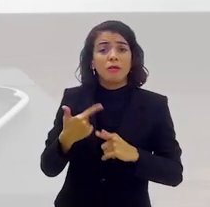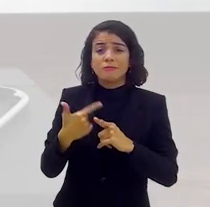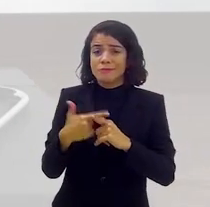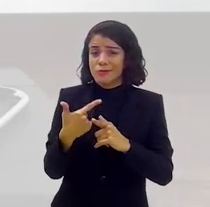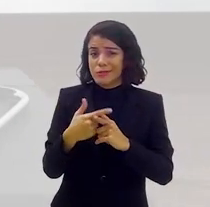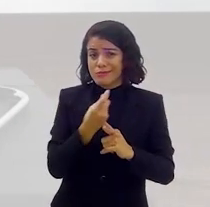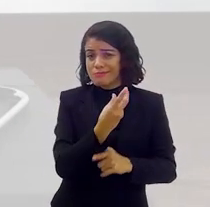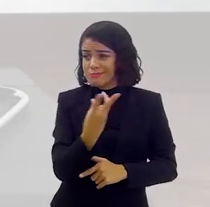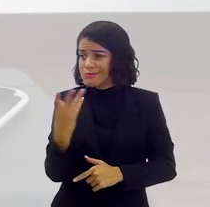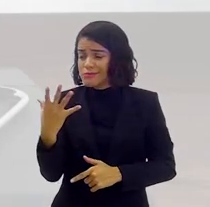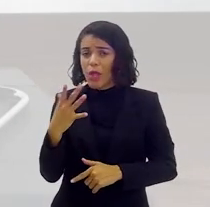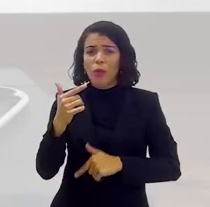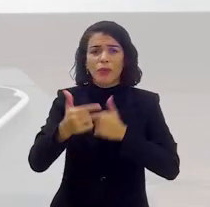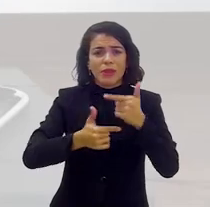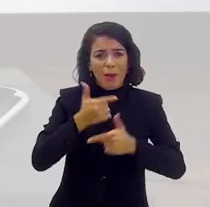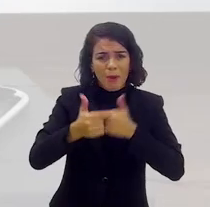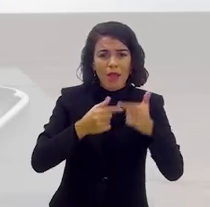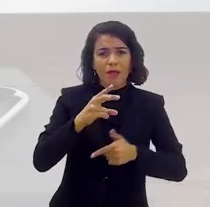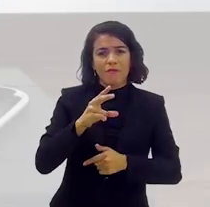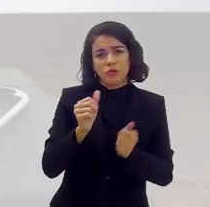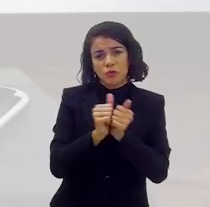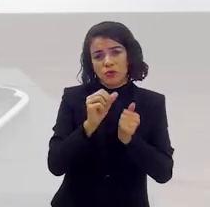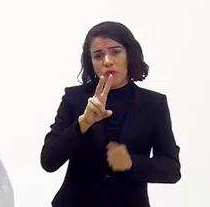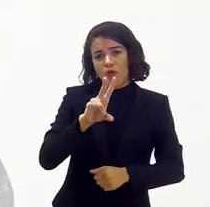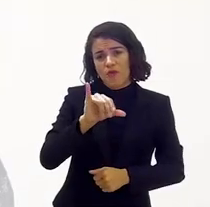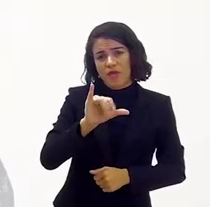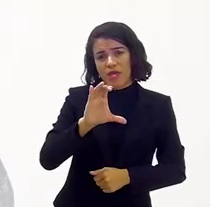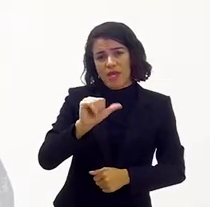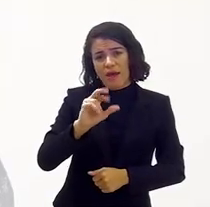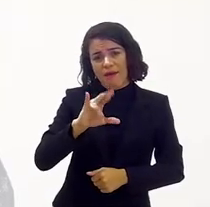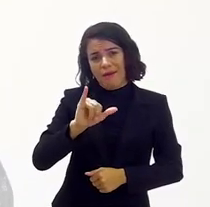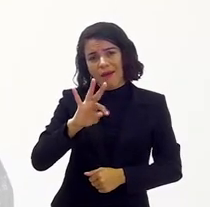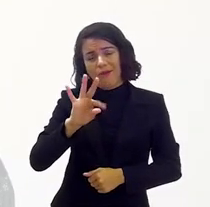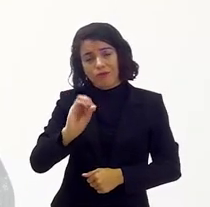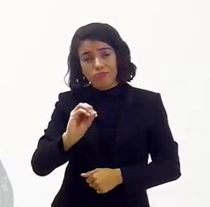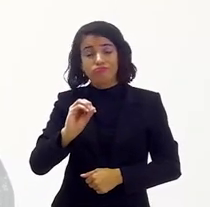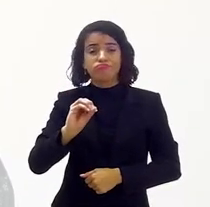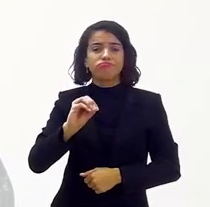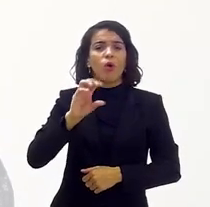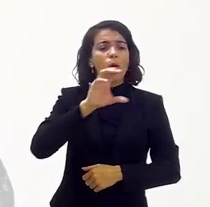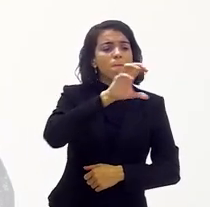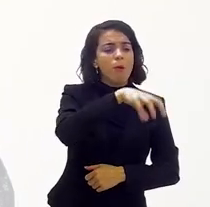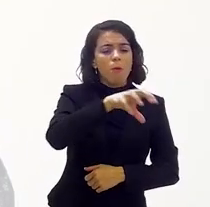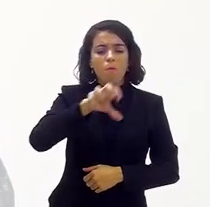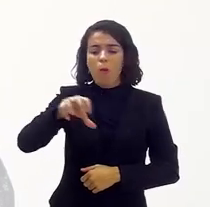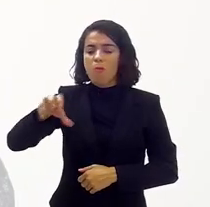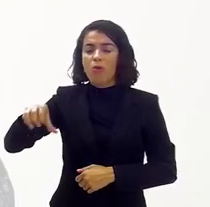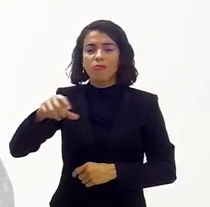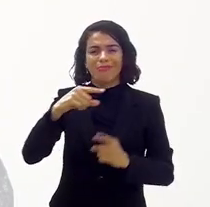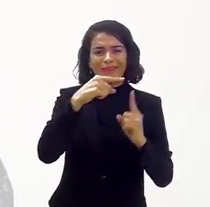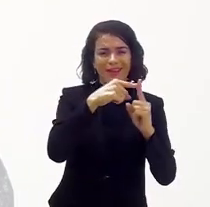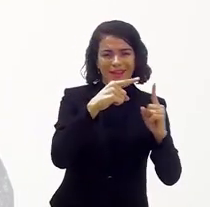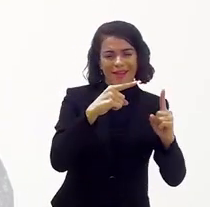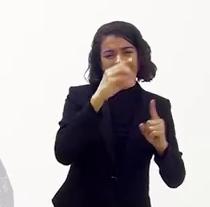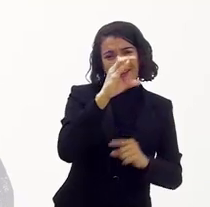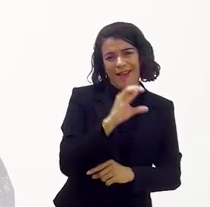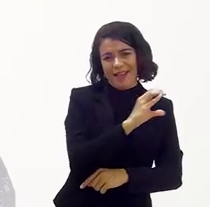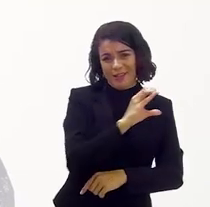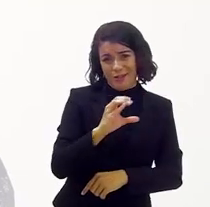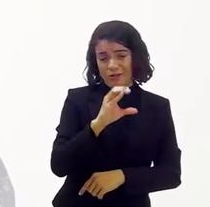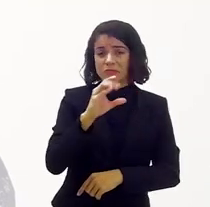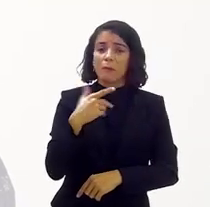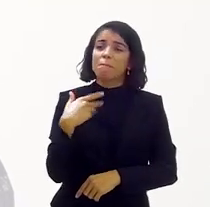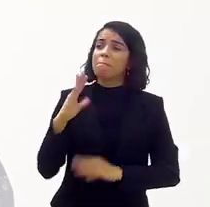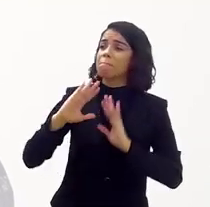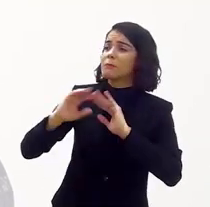geralmente, quando trabalhávamos com o Vicariato, as paróquias vinculadas, elas pediam,